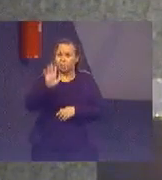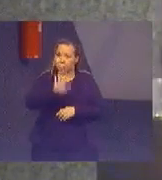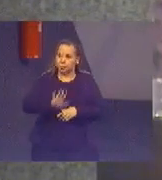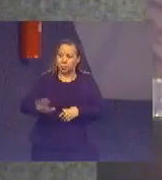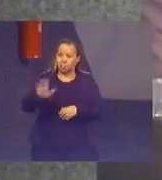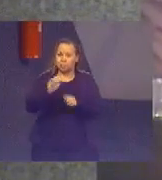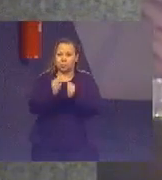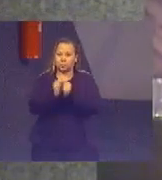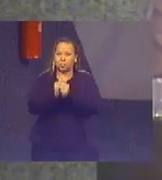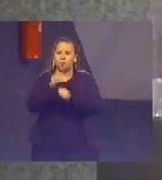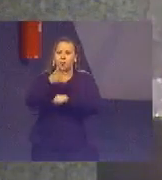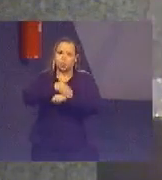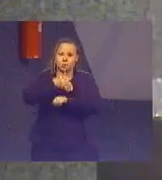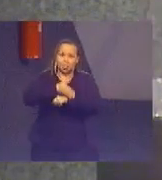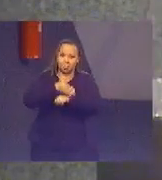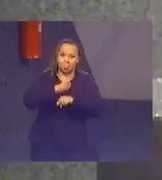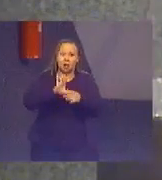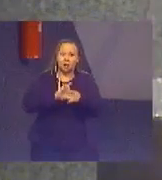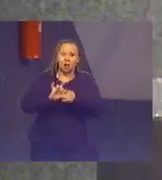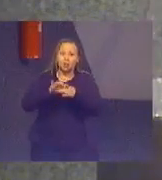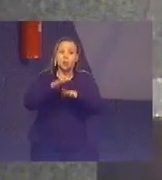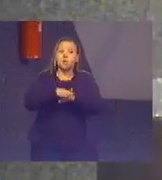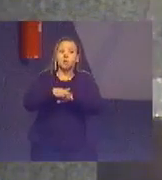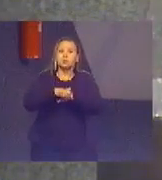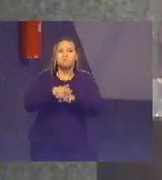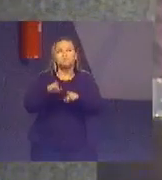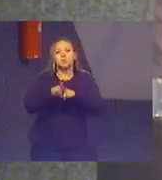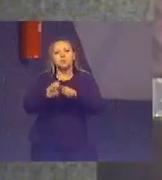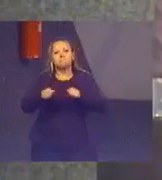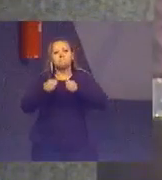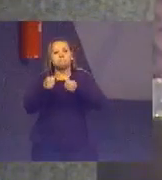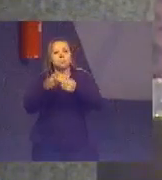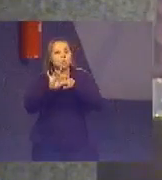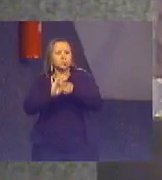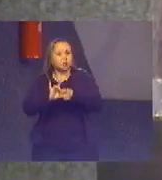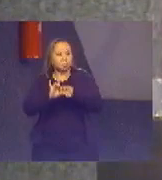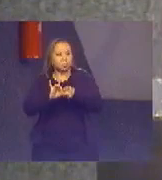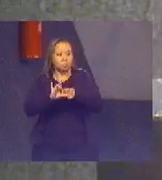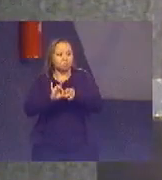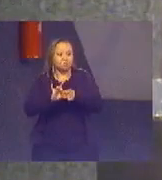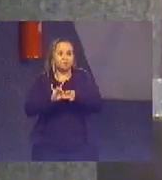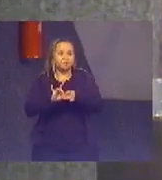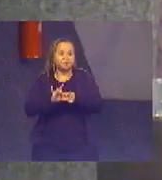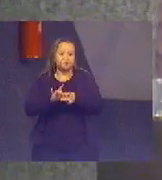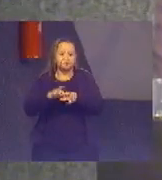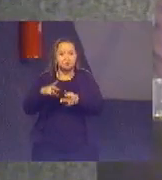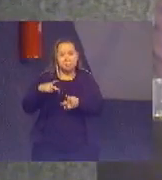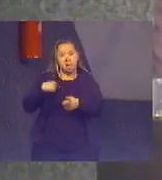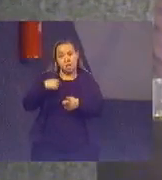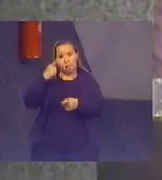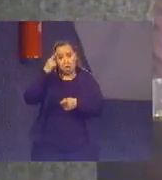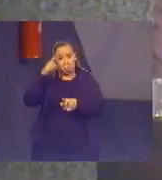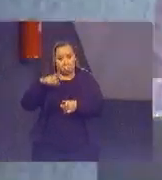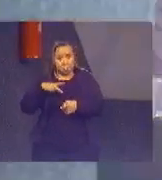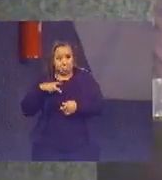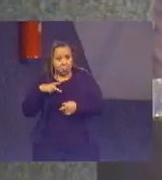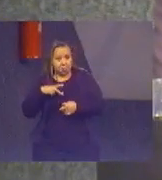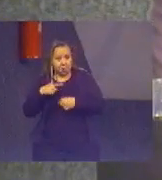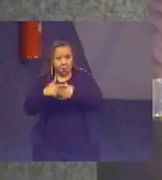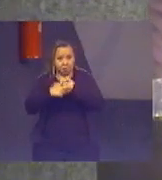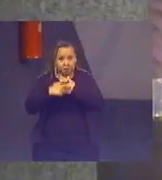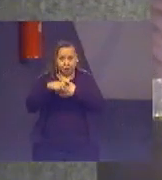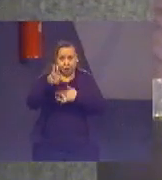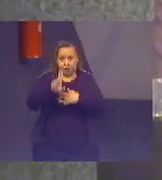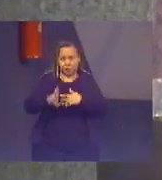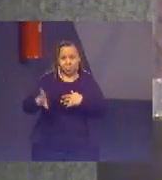participar, inclusive unindo forças com a academia. Na minha visão particular, eu entendo que o papel das universidades